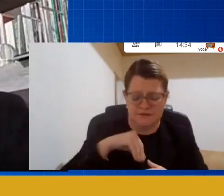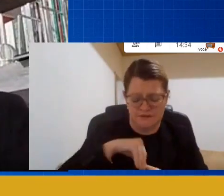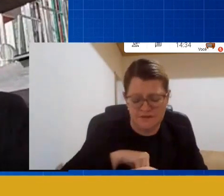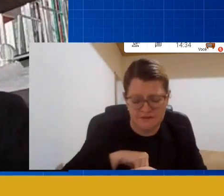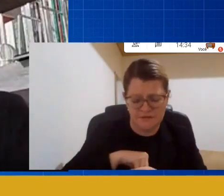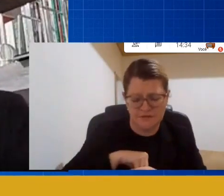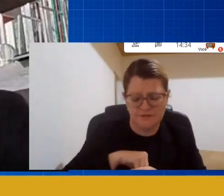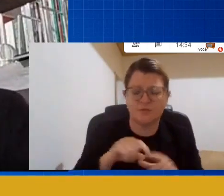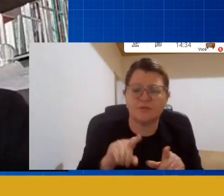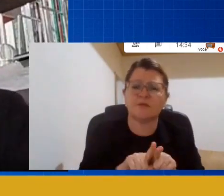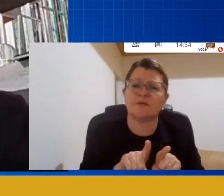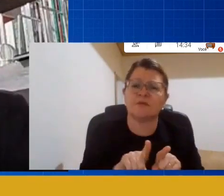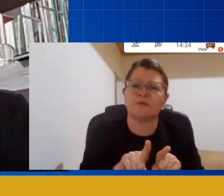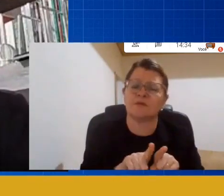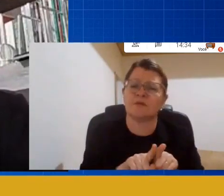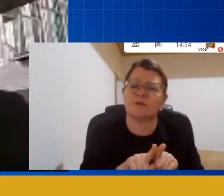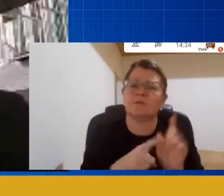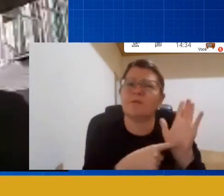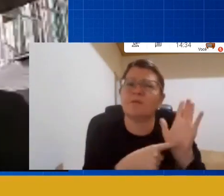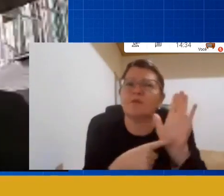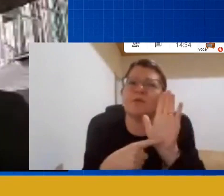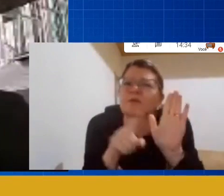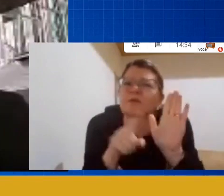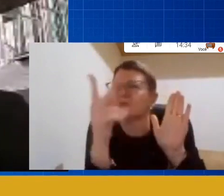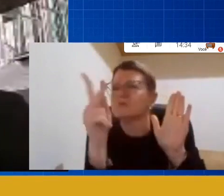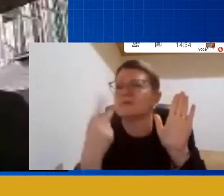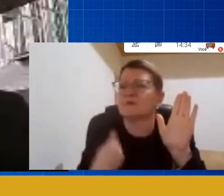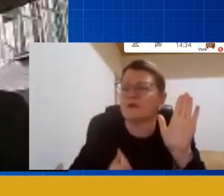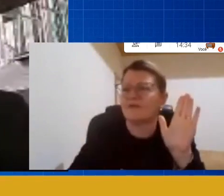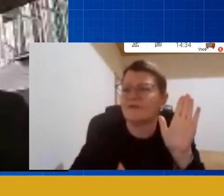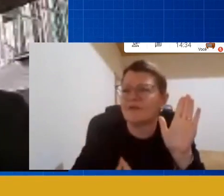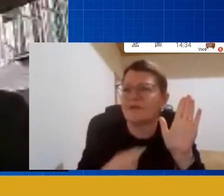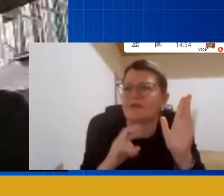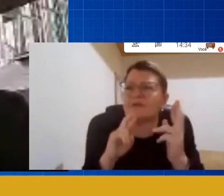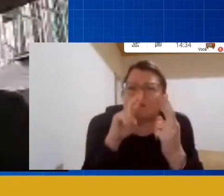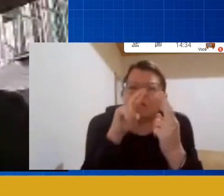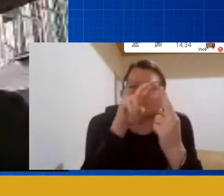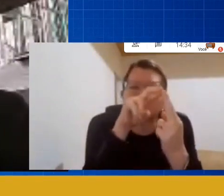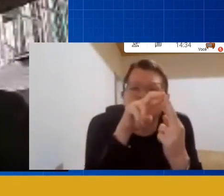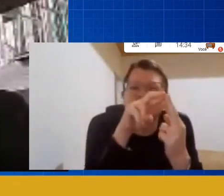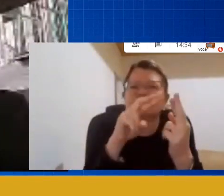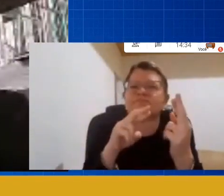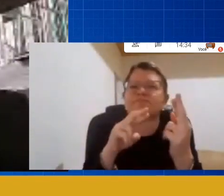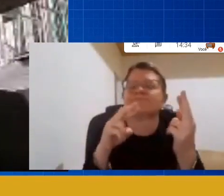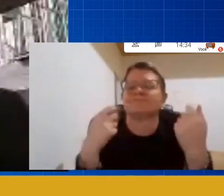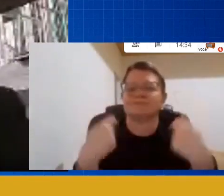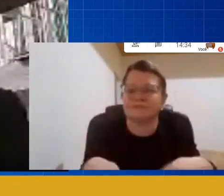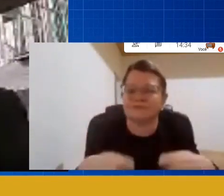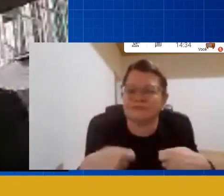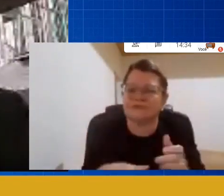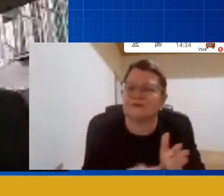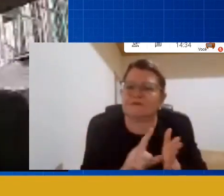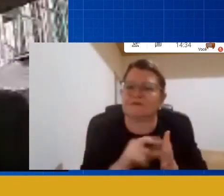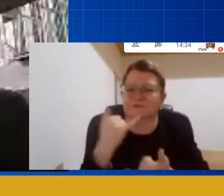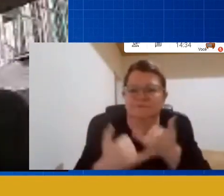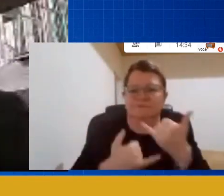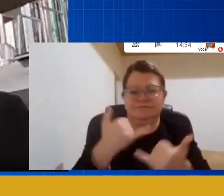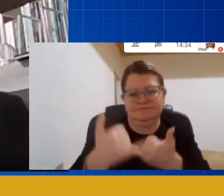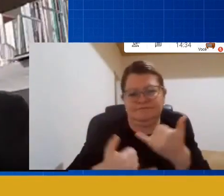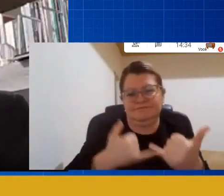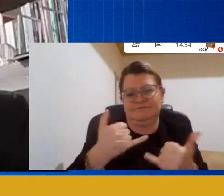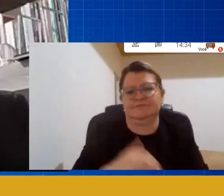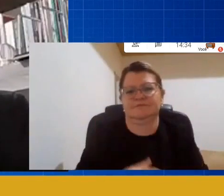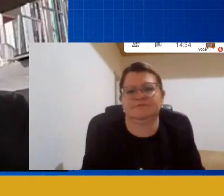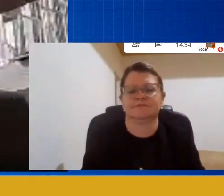representatividade da vida na infância vem através do brincar e não é o brincar